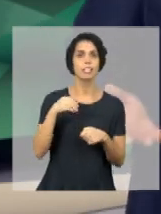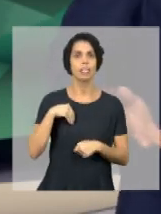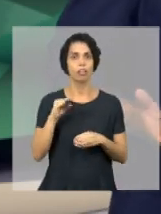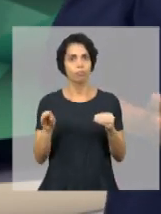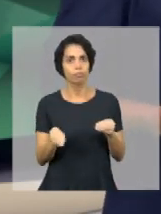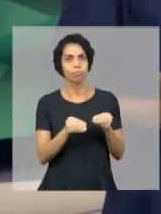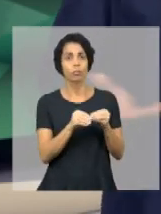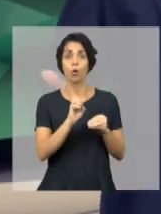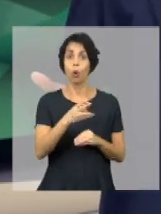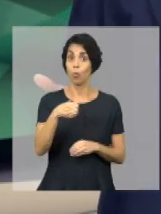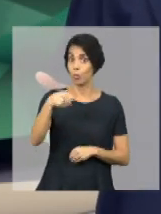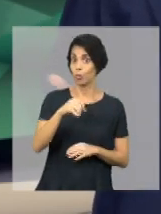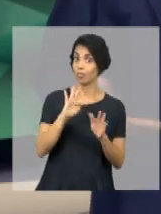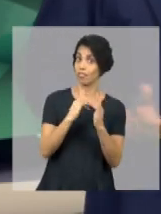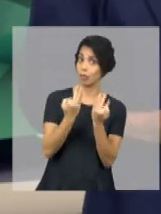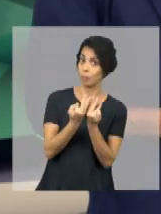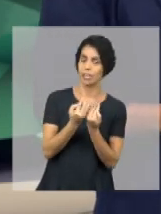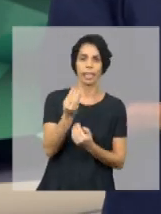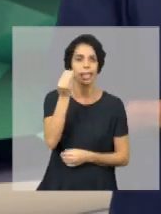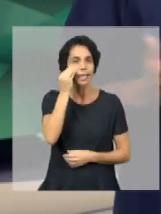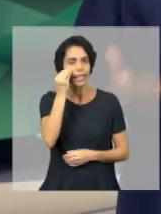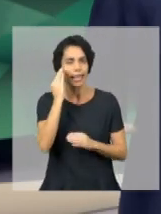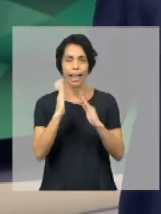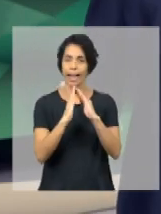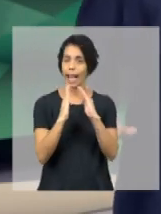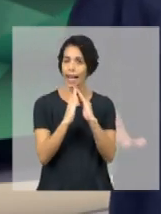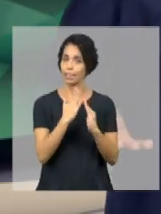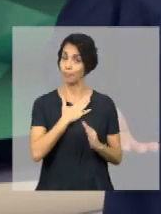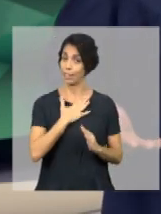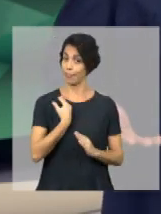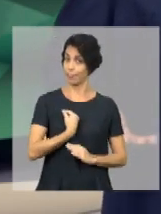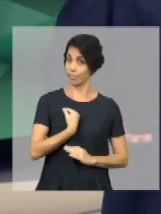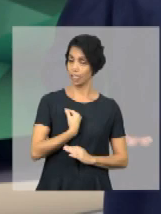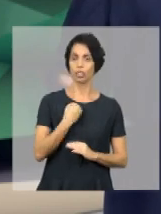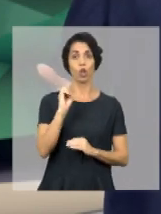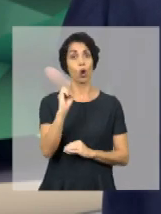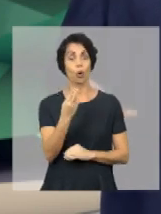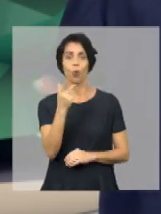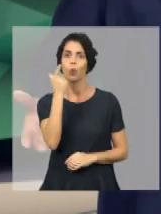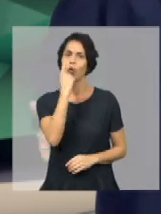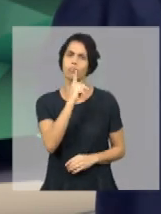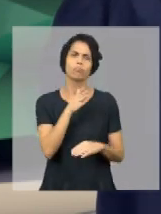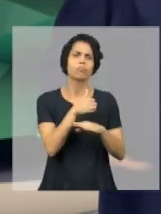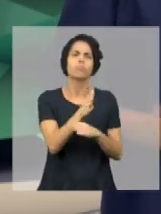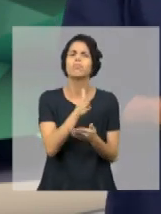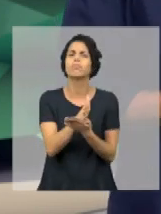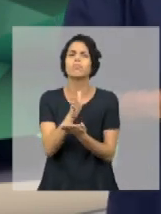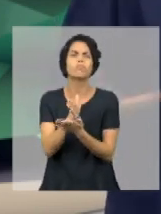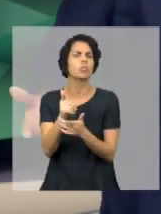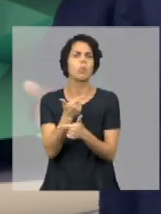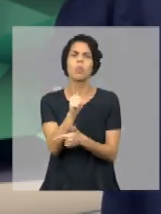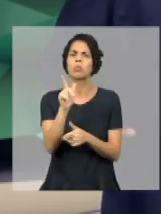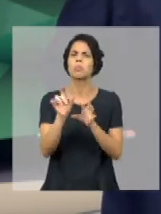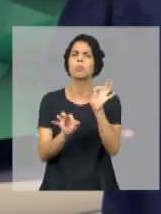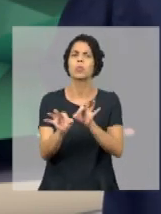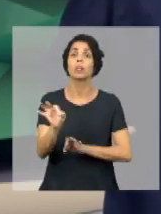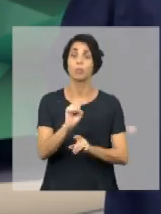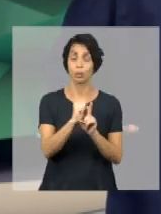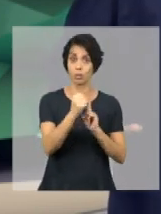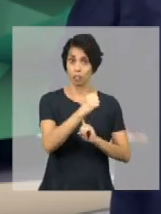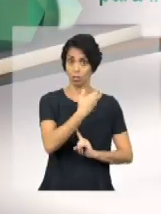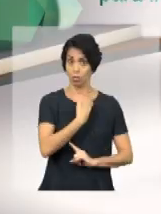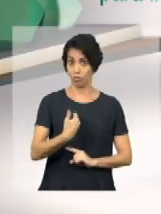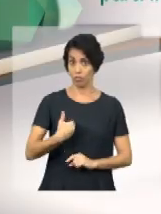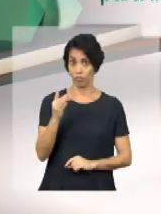complemento de renda do Bolsa Família, quer tentar uma moradia no Minha Casa Minha Vida ou ter acesso a qualquer outro programa social do governo